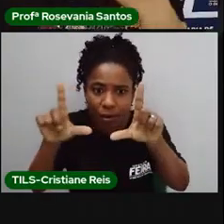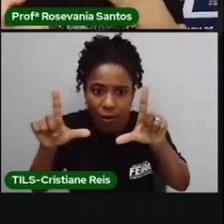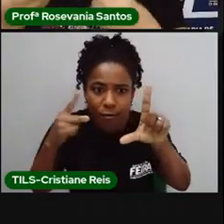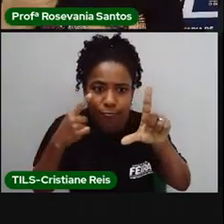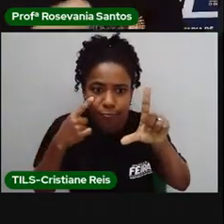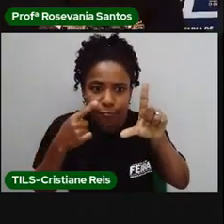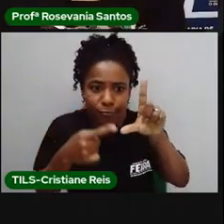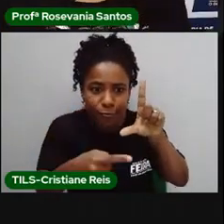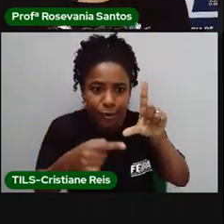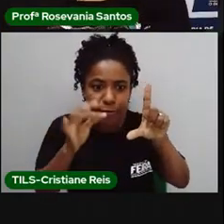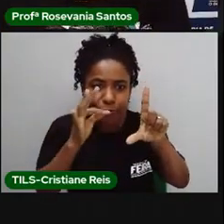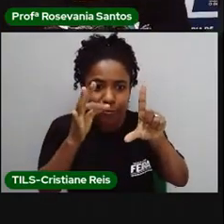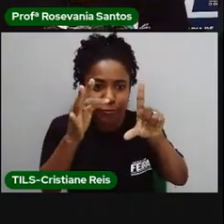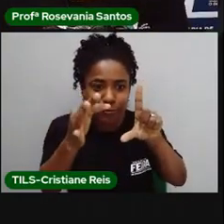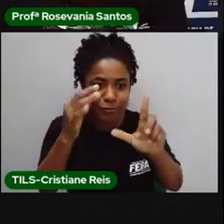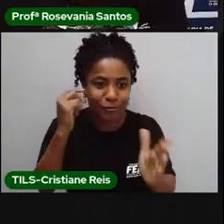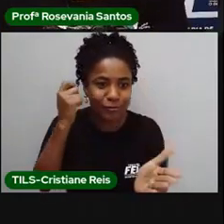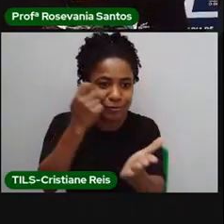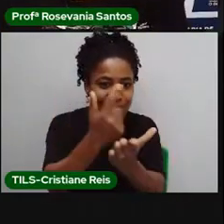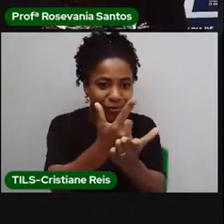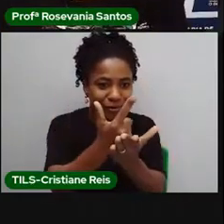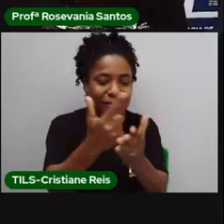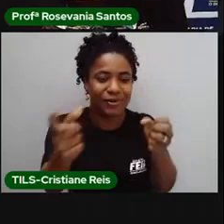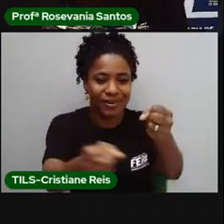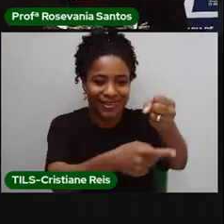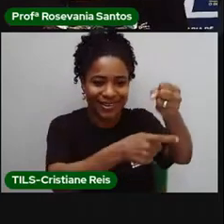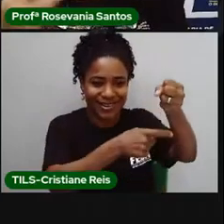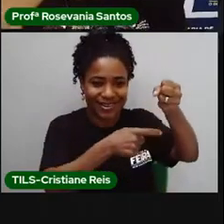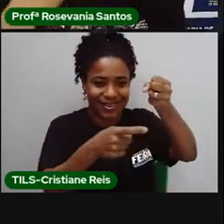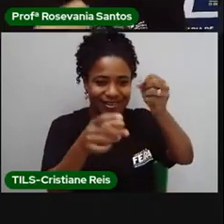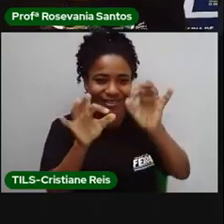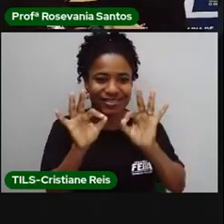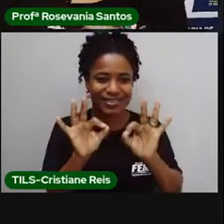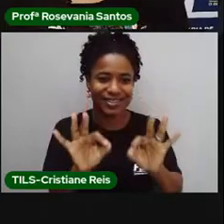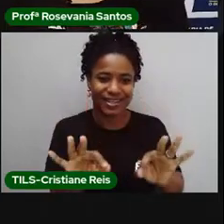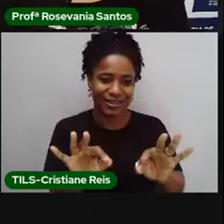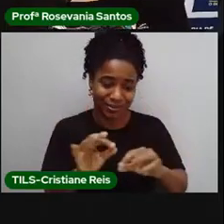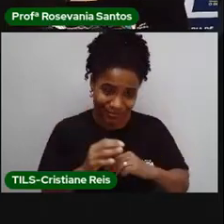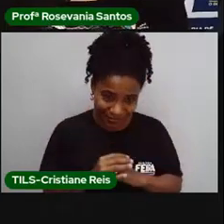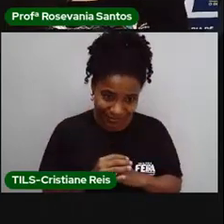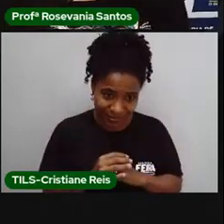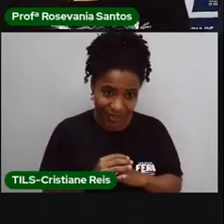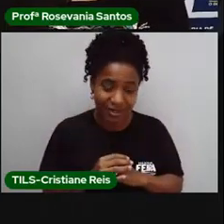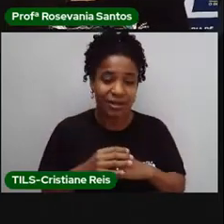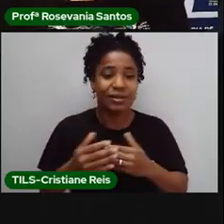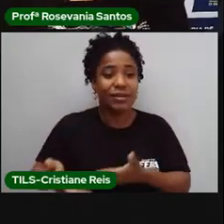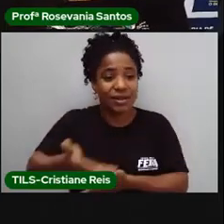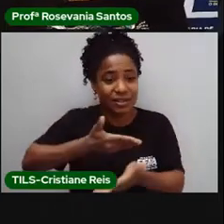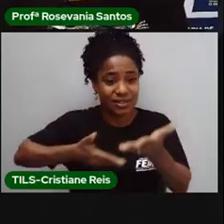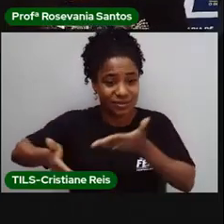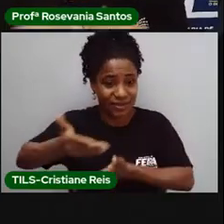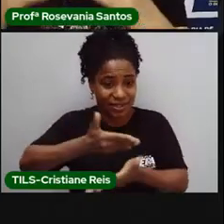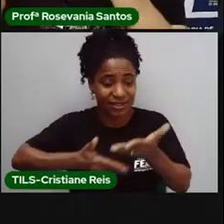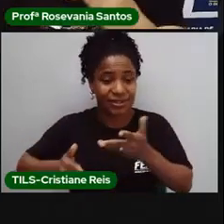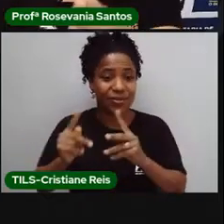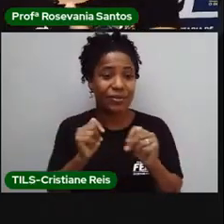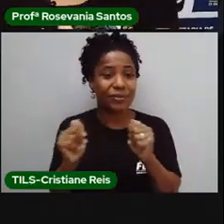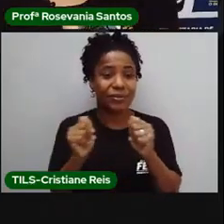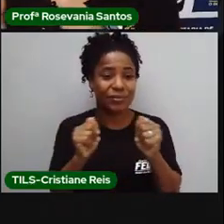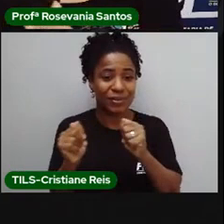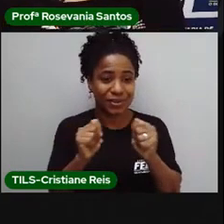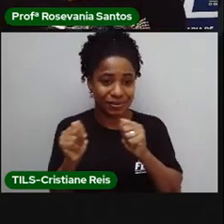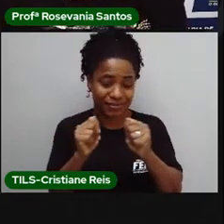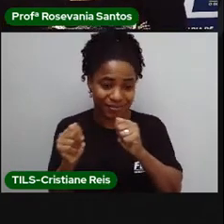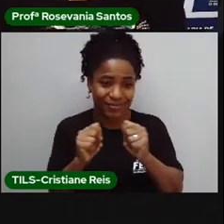a nossa relação com as paisagens, a nossa relação dessas atividades econômicas, elas